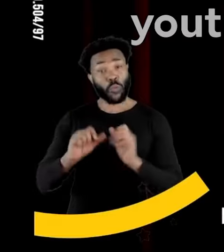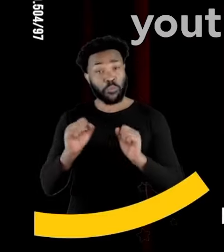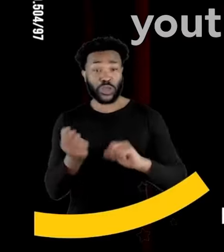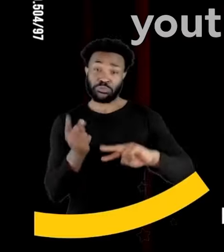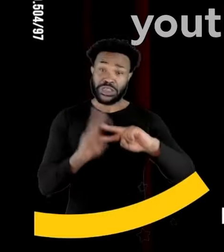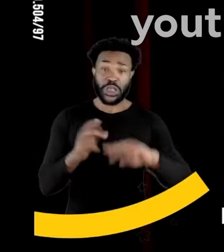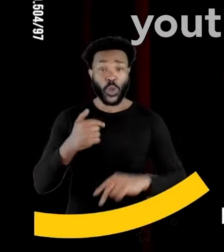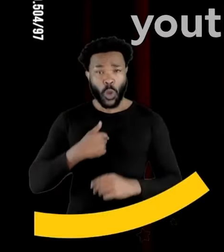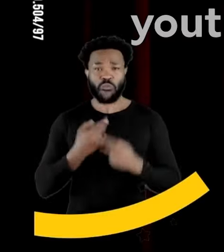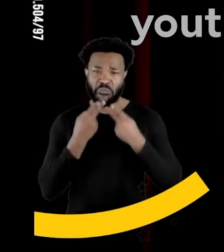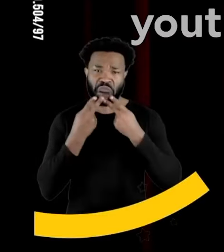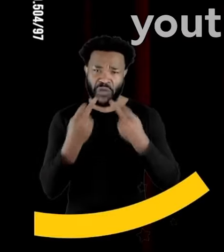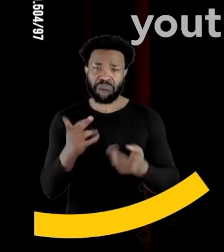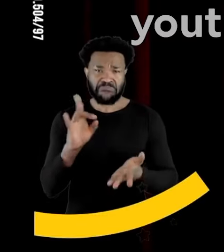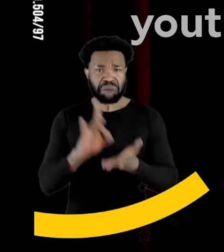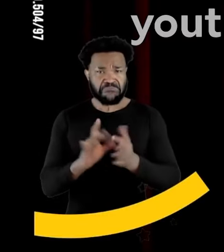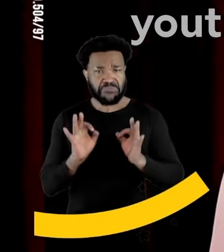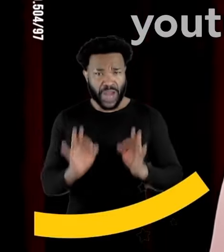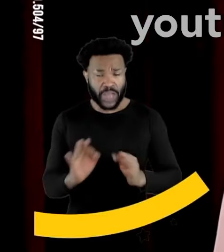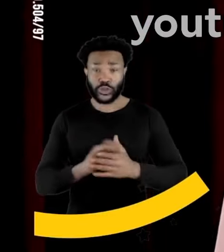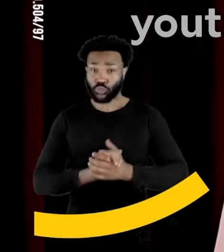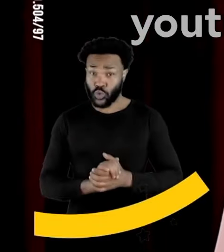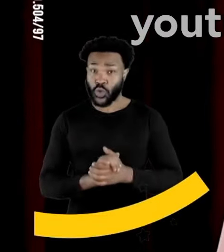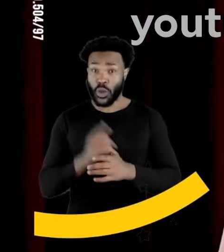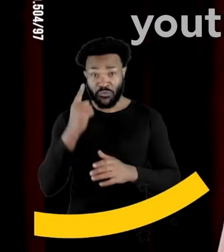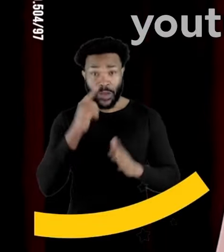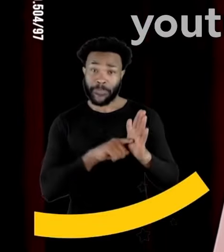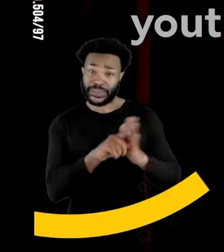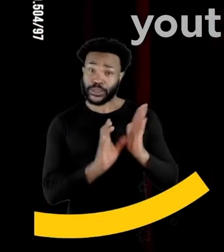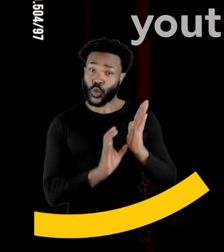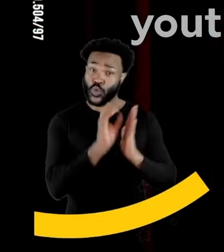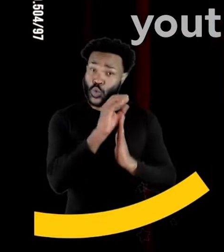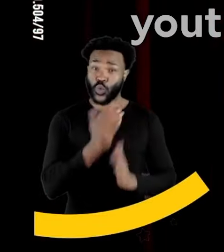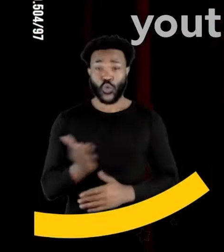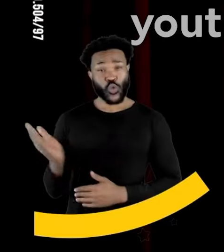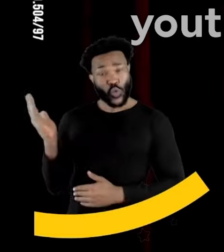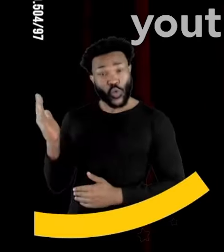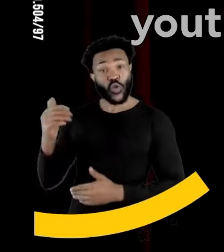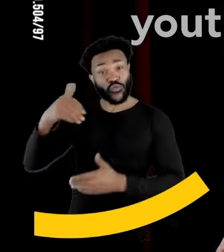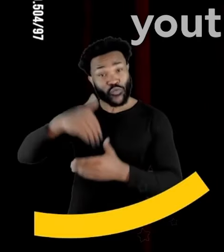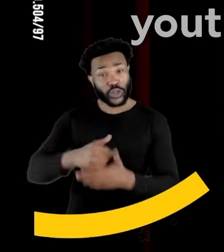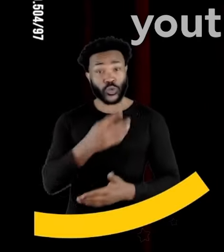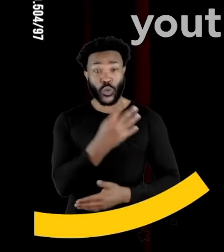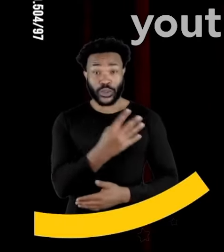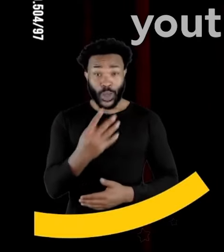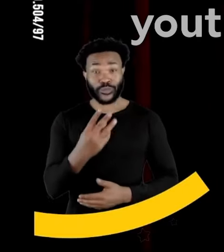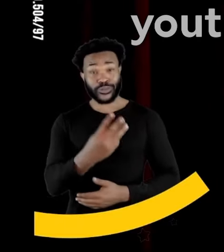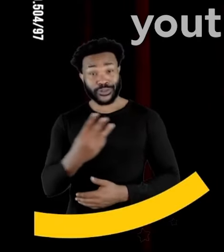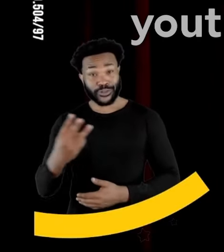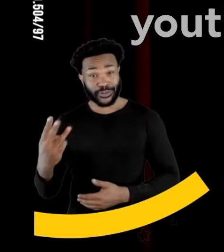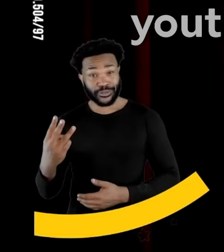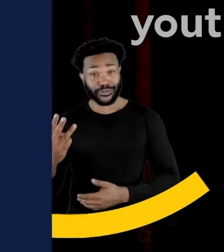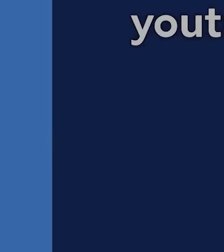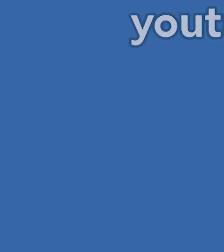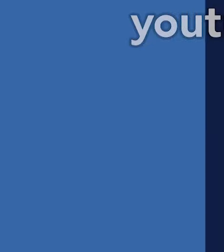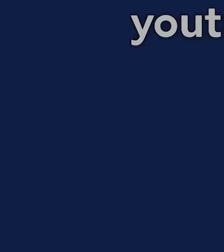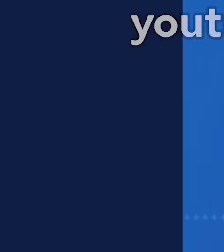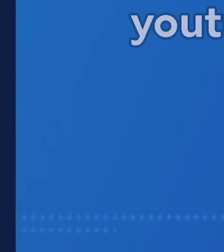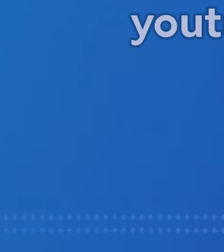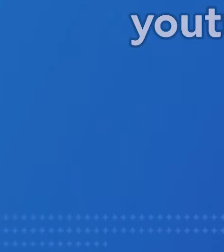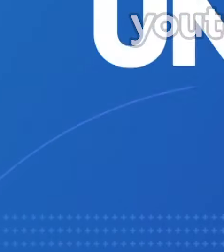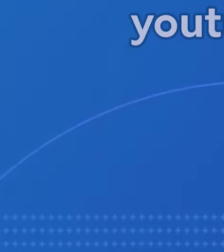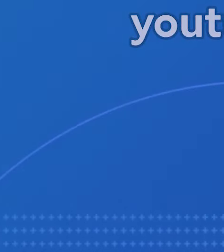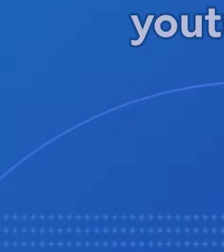Posso ser presa, mas não vou me calar por dizer a verdade. Duvida? Joga no Google. Amanda Vettorazzo, Lula. E vote 4-4-3-3-3.